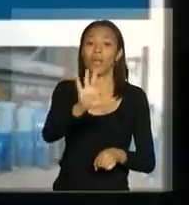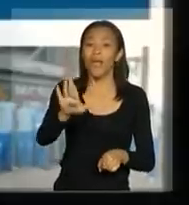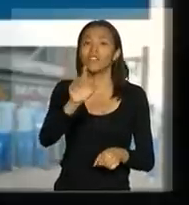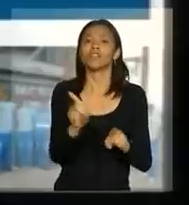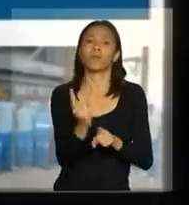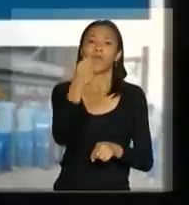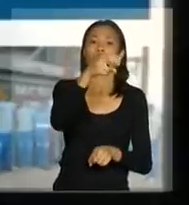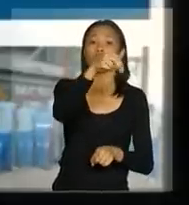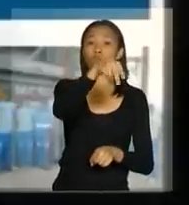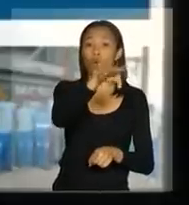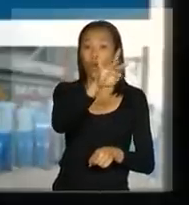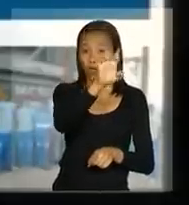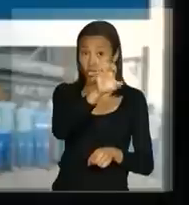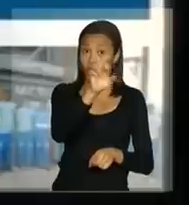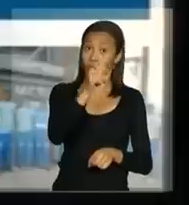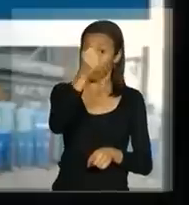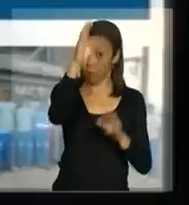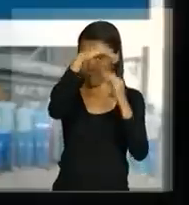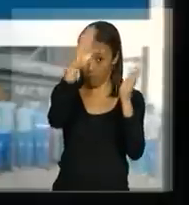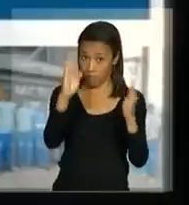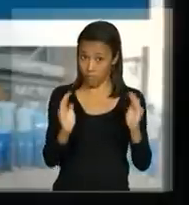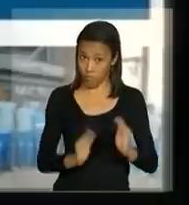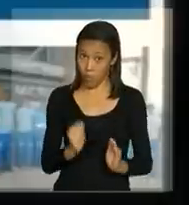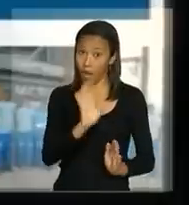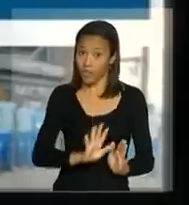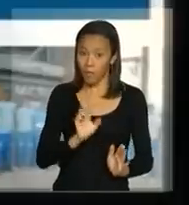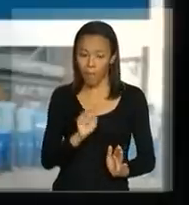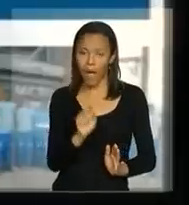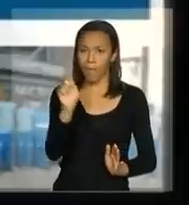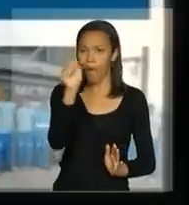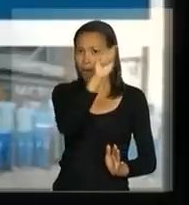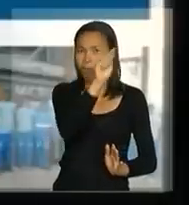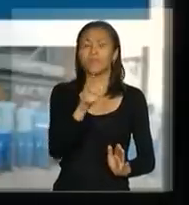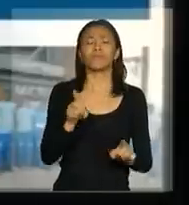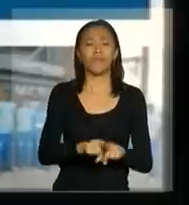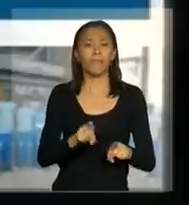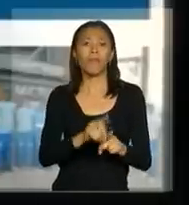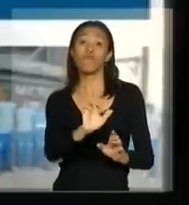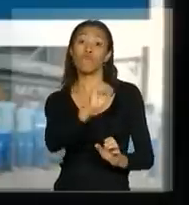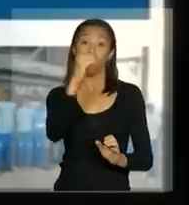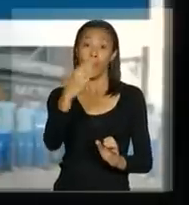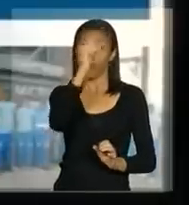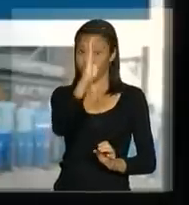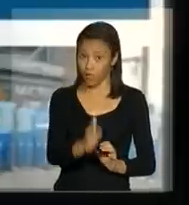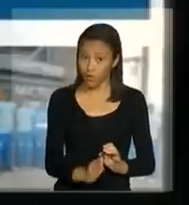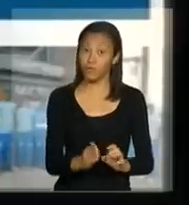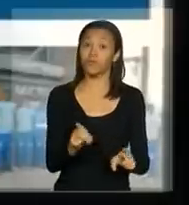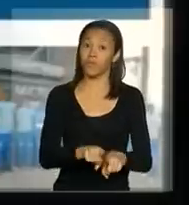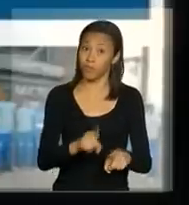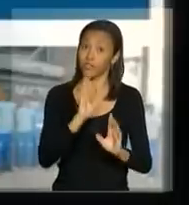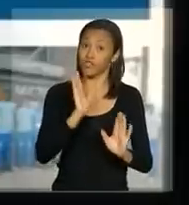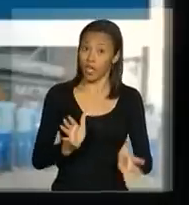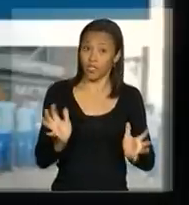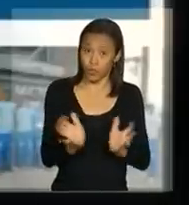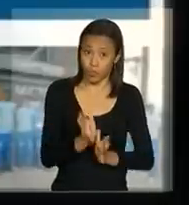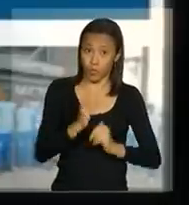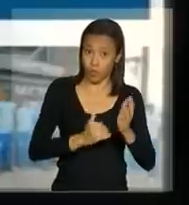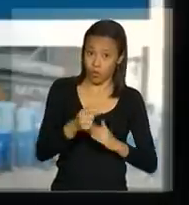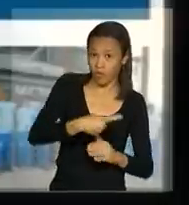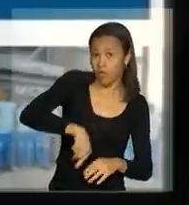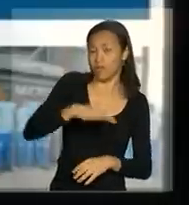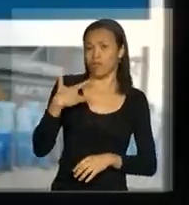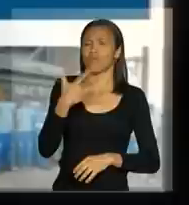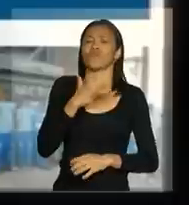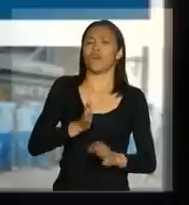Norte do país, além de ter participado de missões internacionais, sobretudo, na cooperação tripartista do